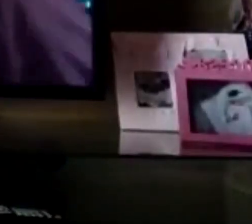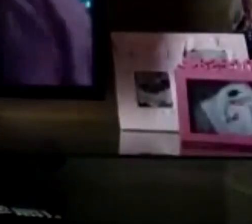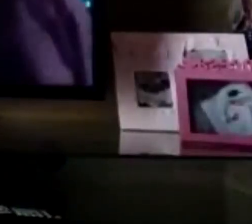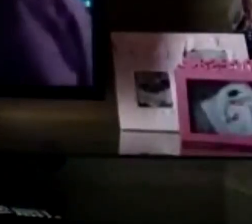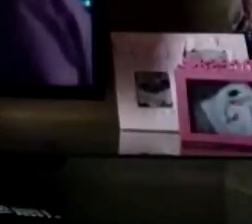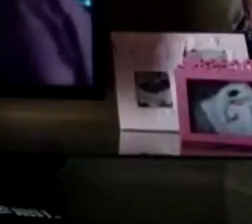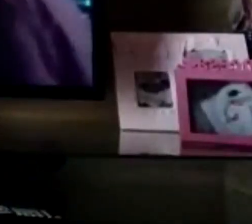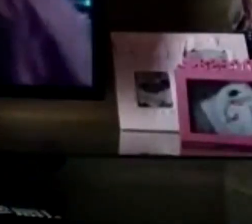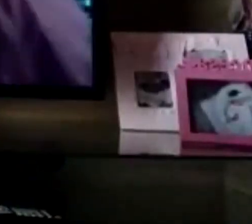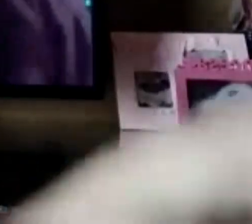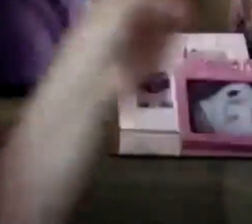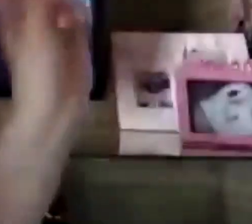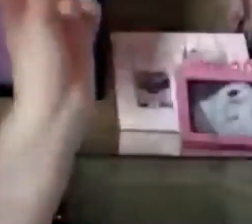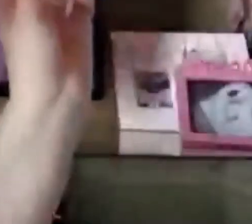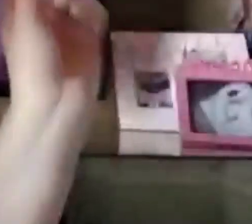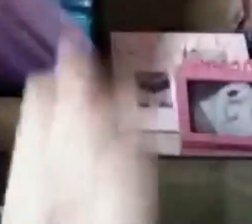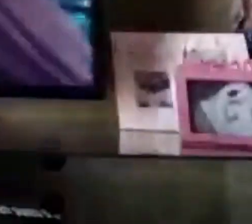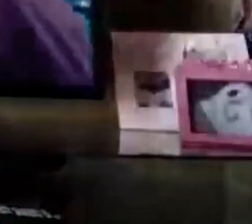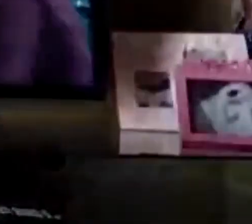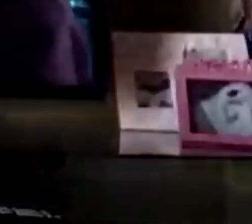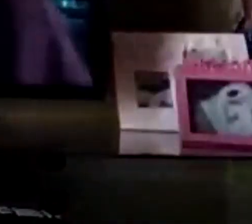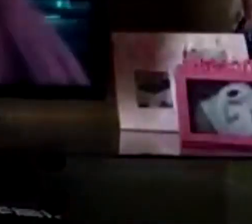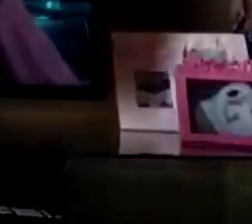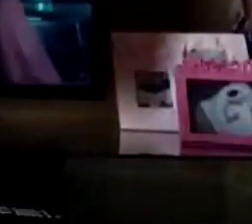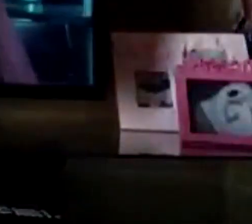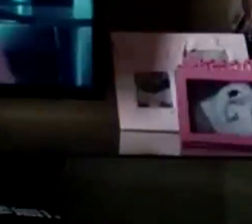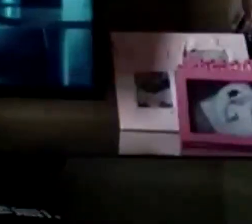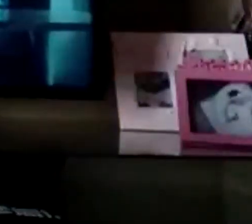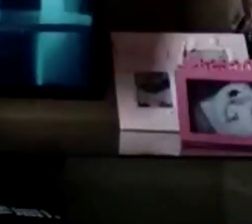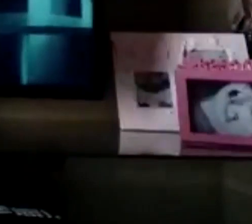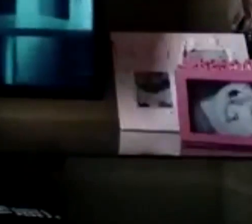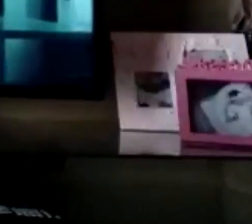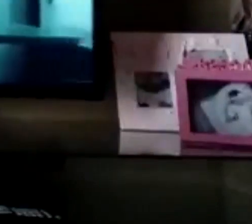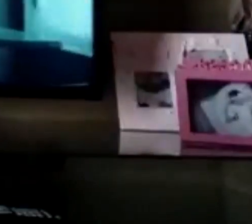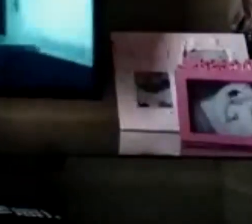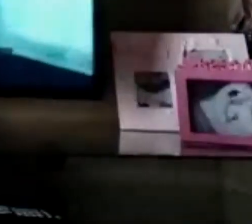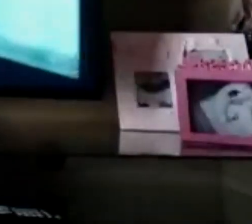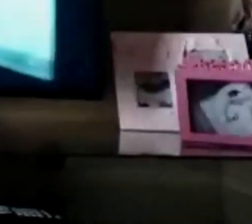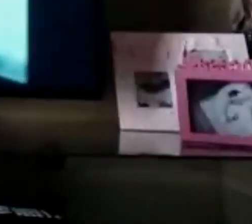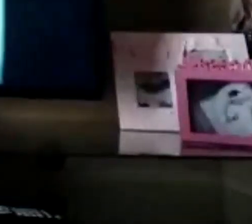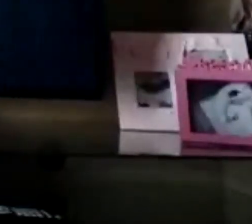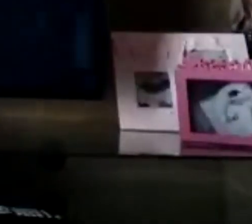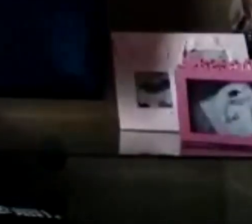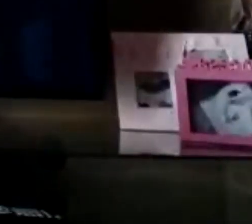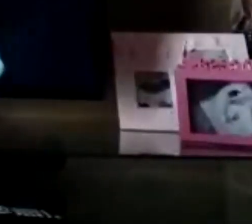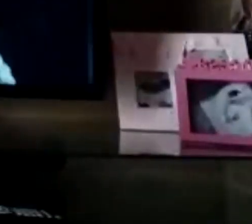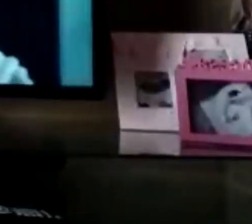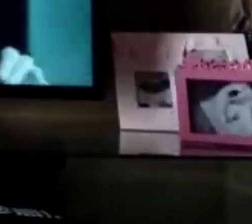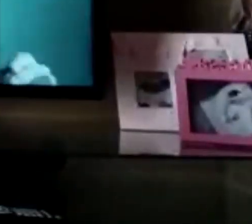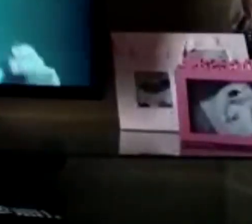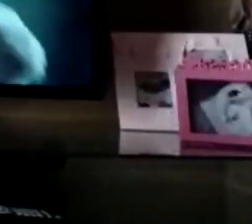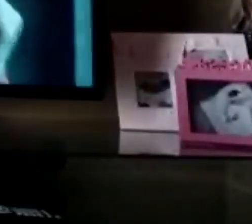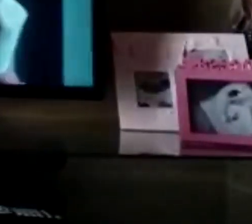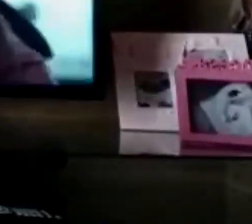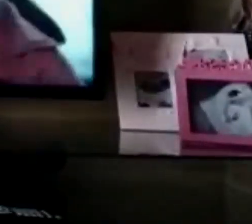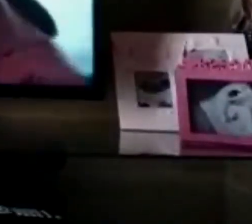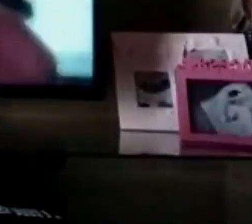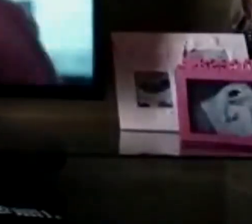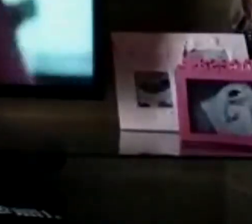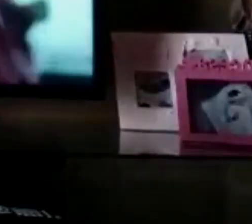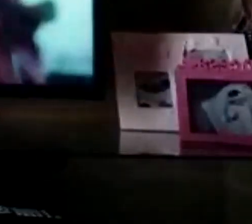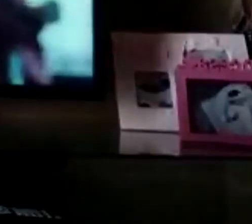A segunda indicação é essa daqui. A nível intermediário, aquele dia do momento, La Caça de Papel.